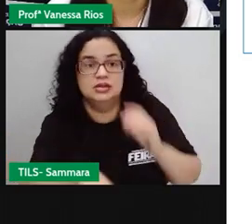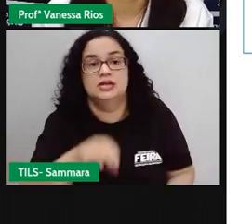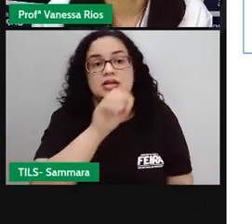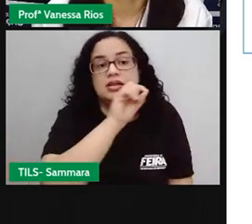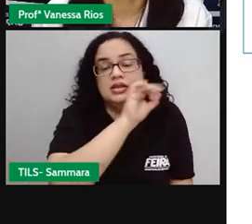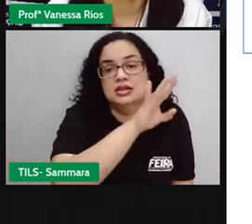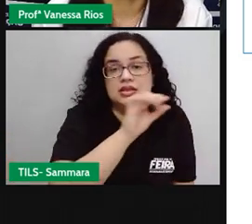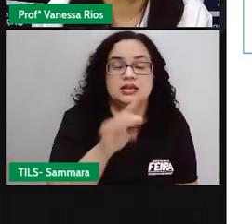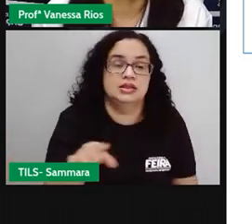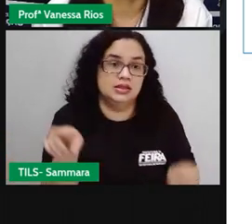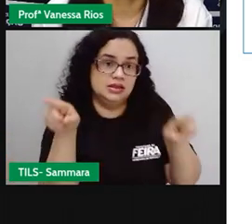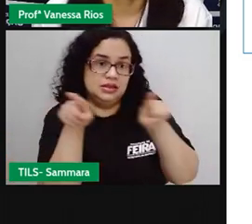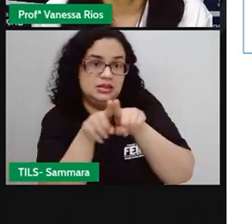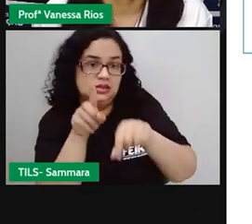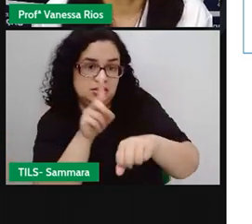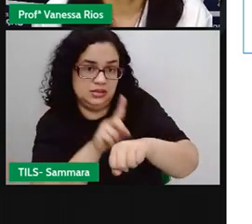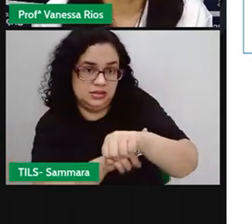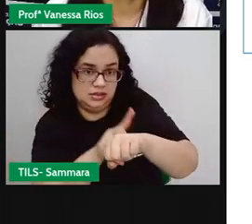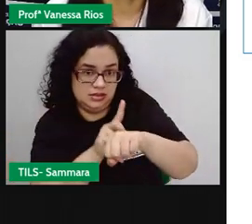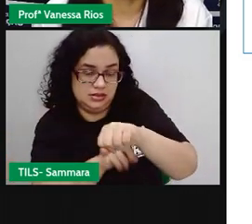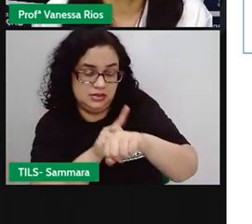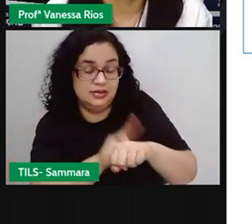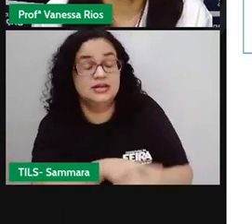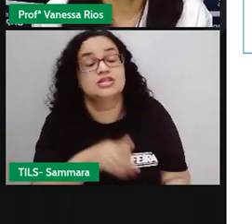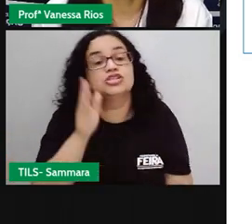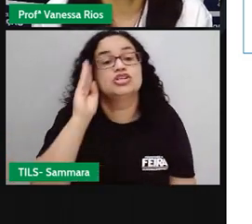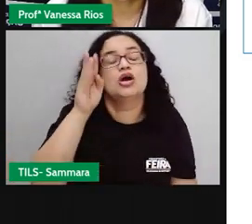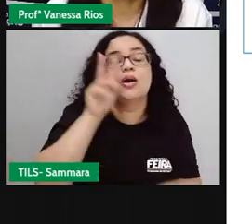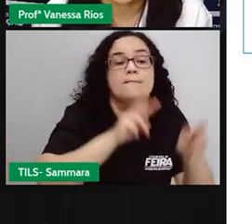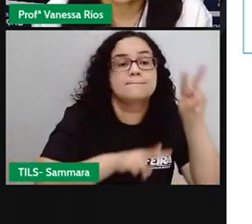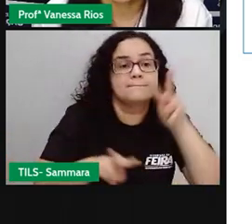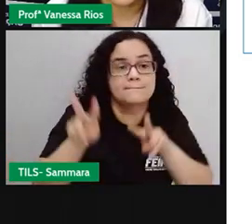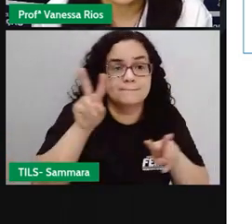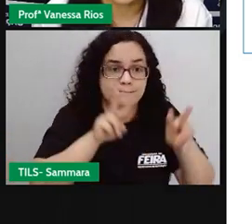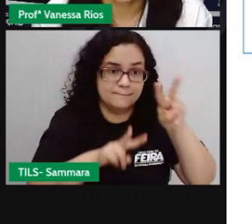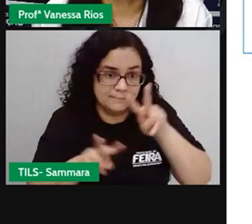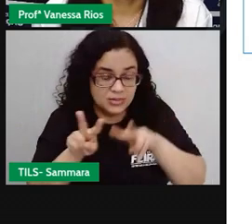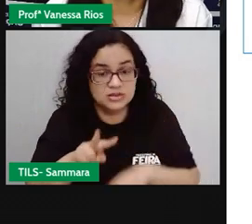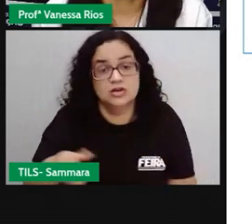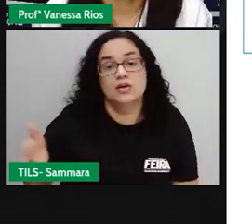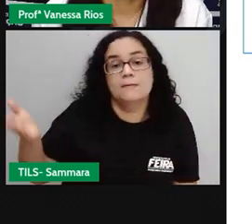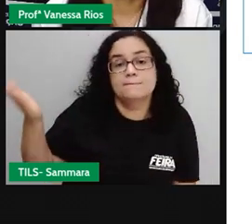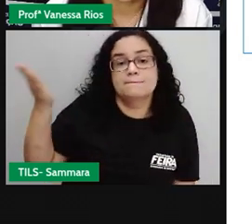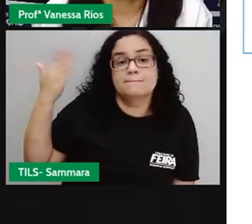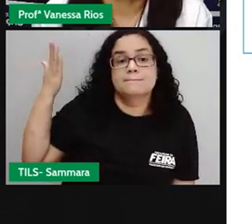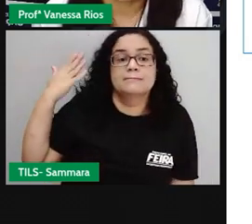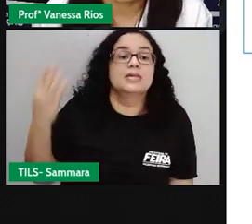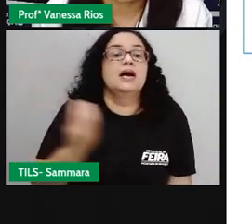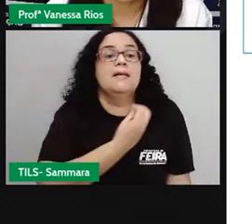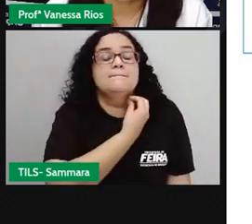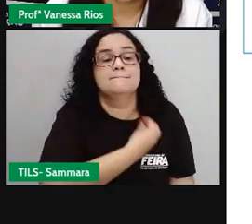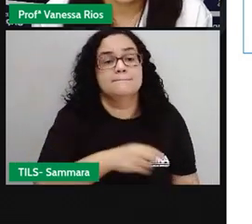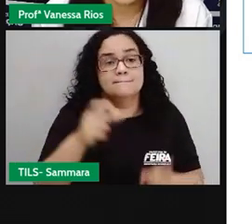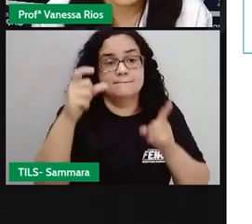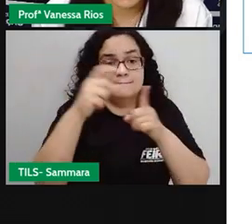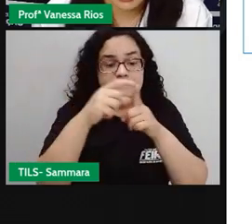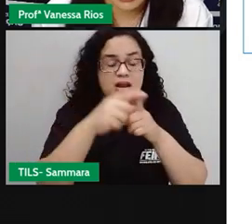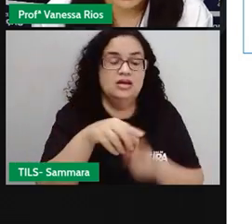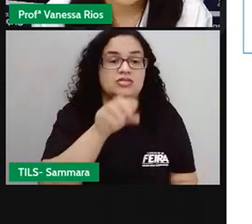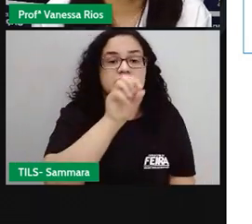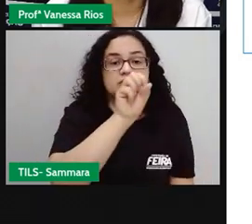modo e também de cada tempo. E aí a gente já observa no pretérito a presença aí da palavra